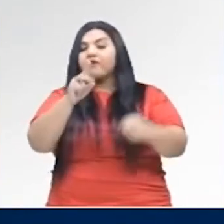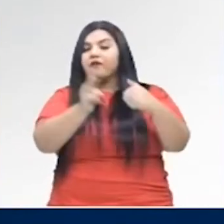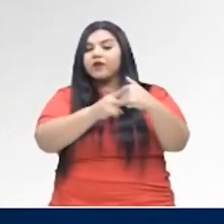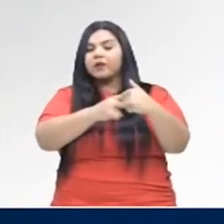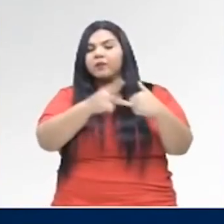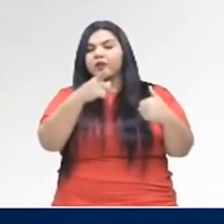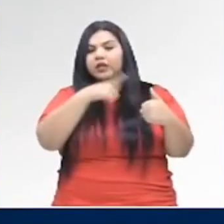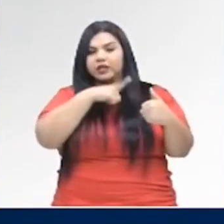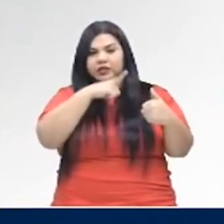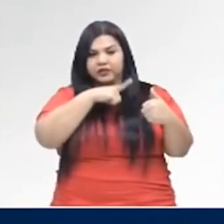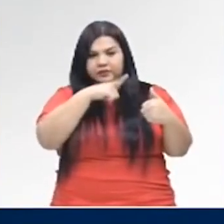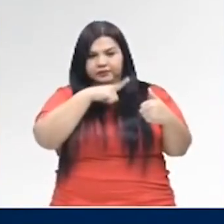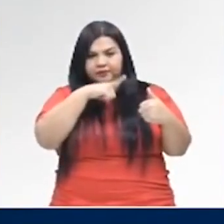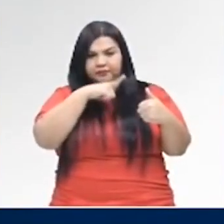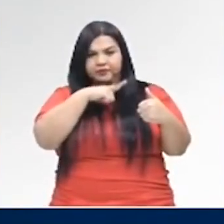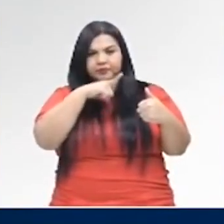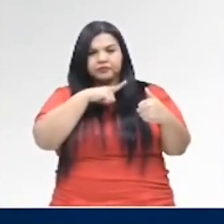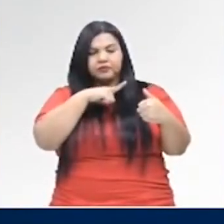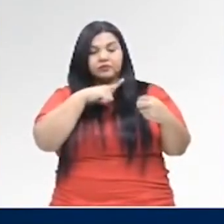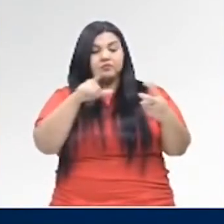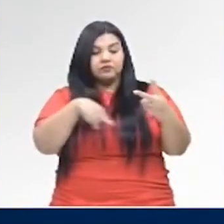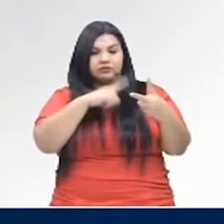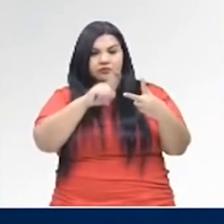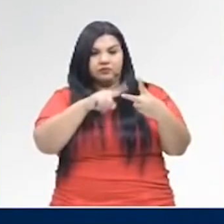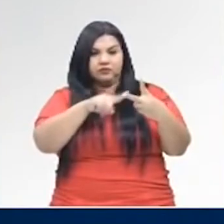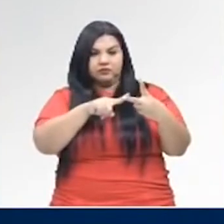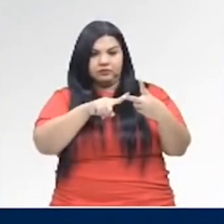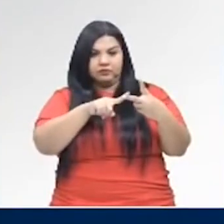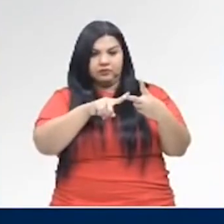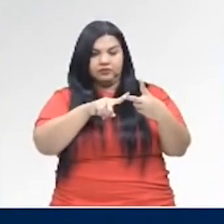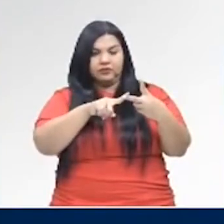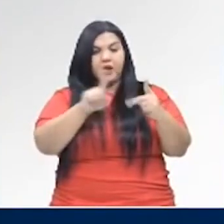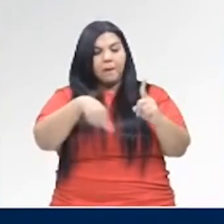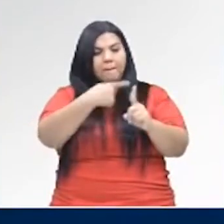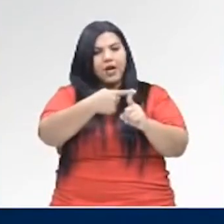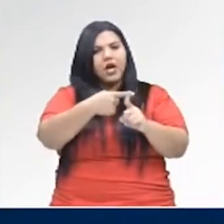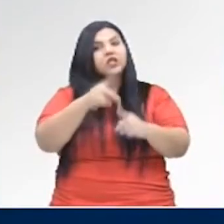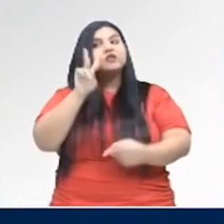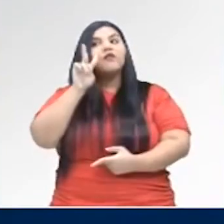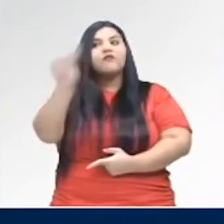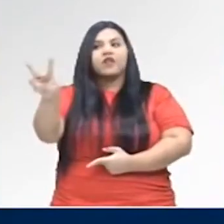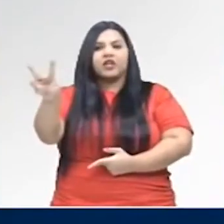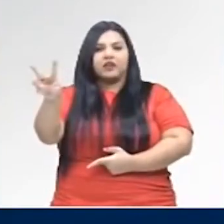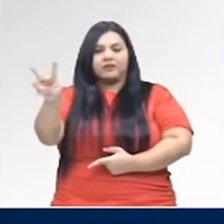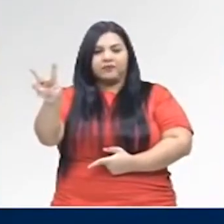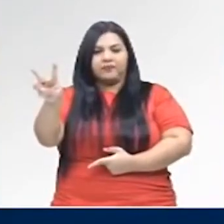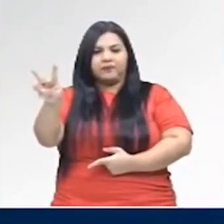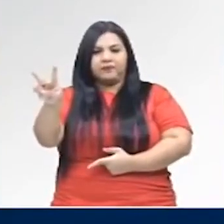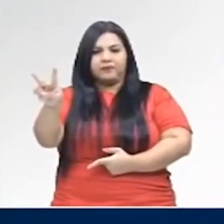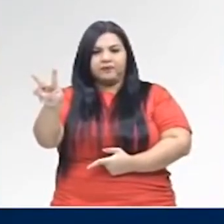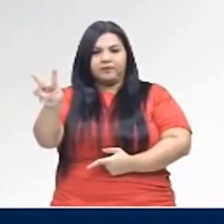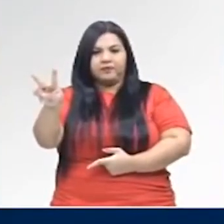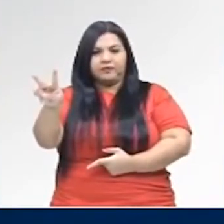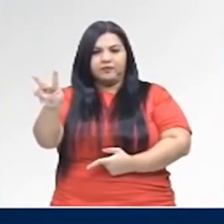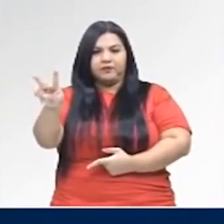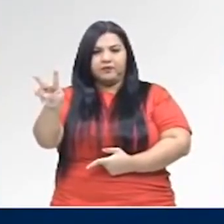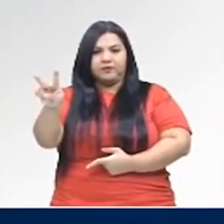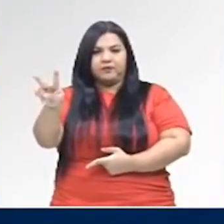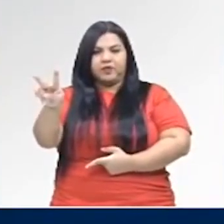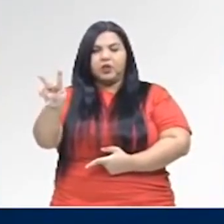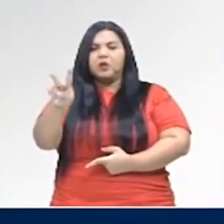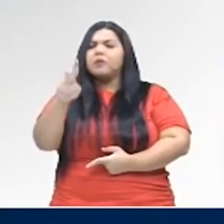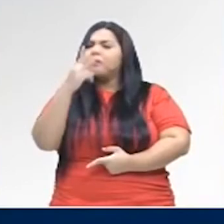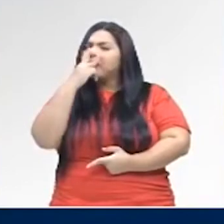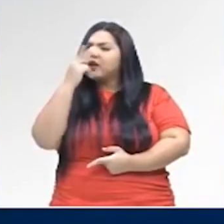conjugado numa forma simples, e mais o verbo ver, né? Numa forma nominal.